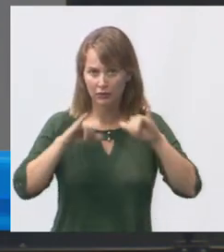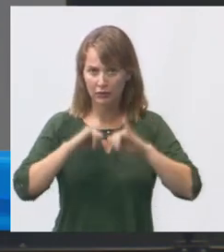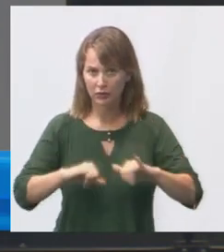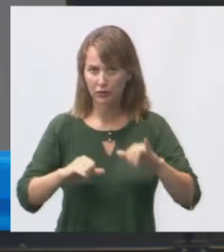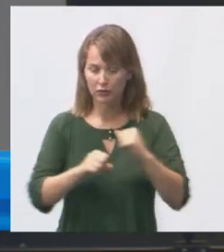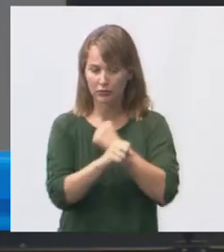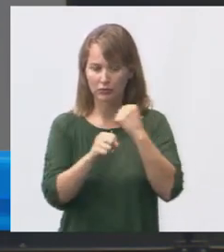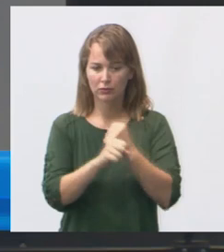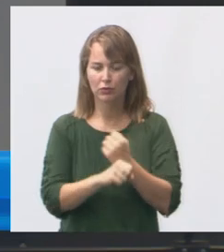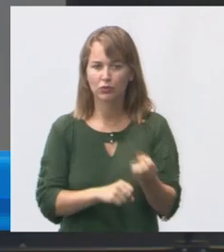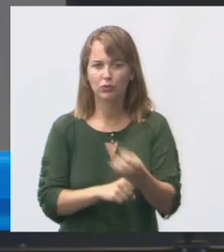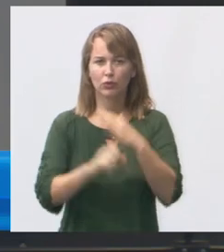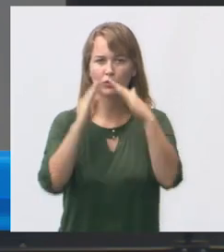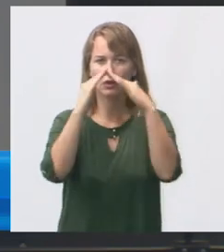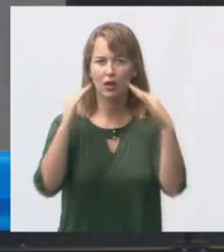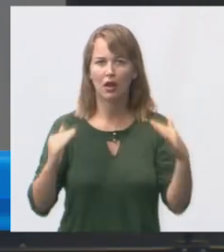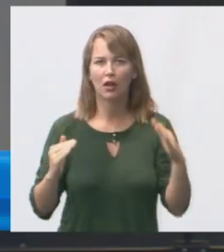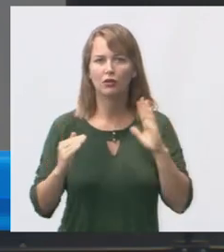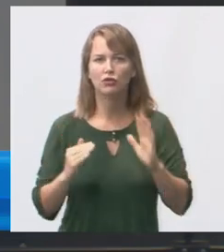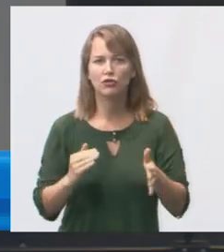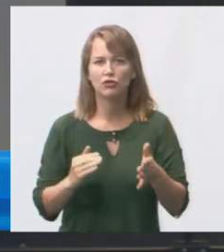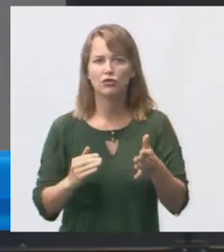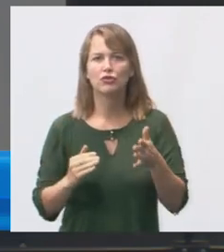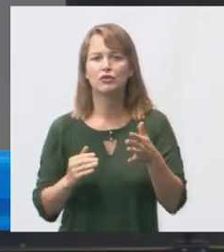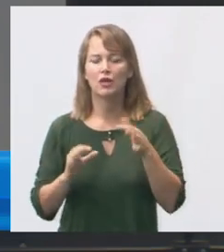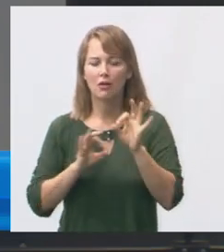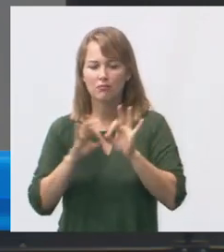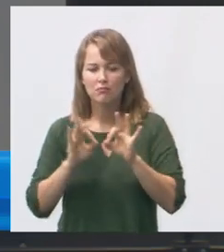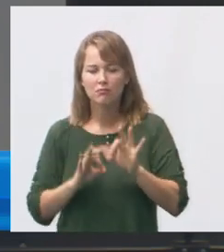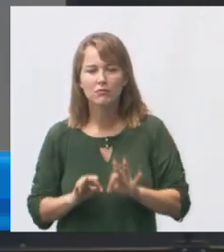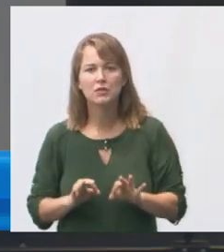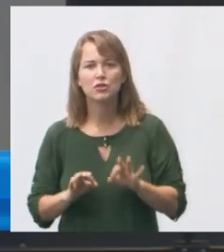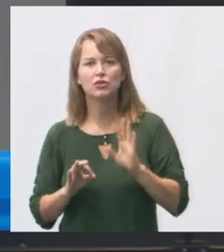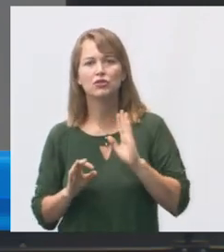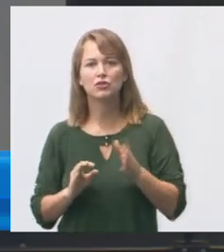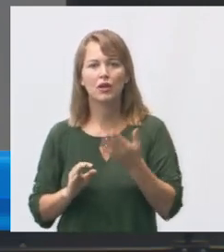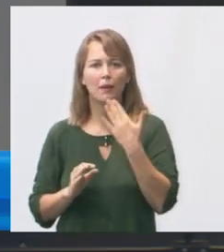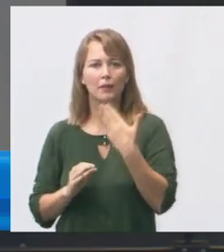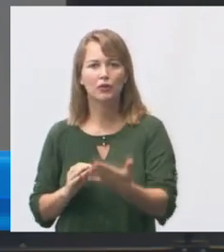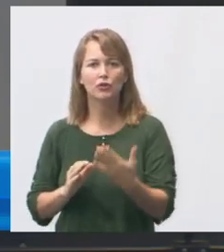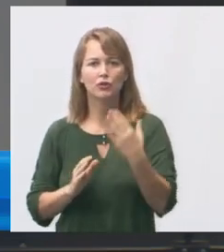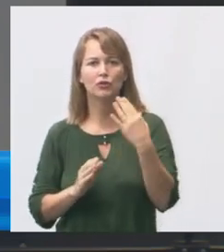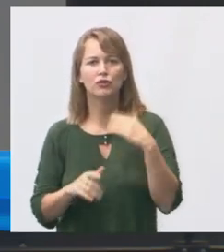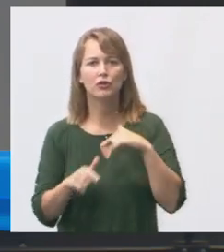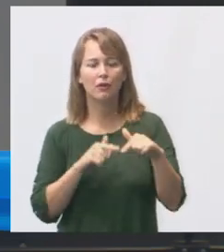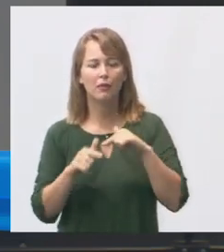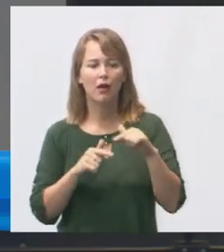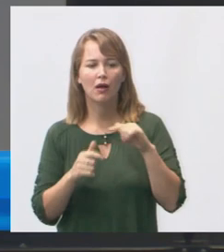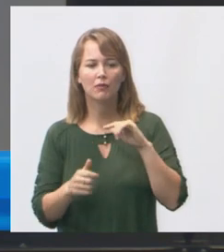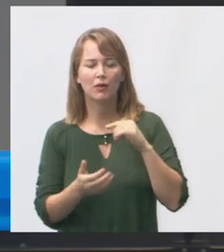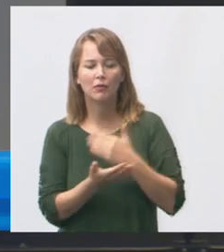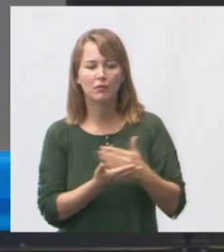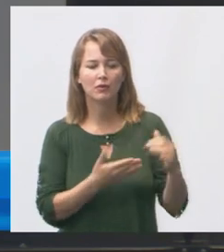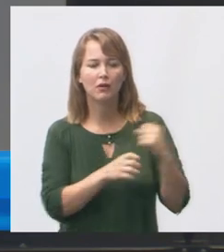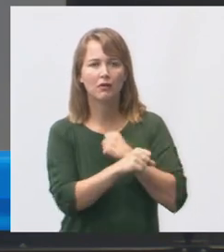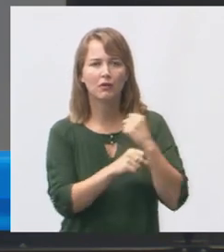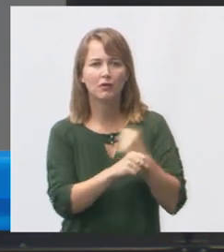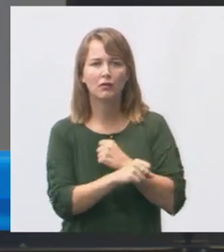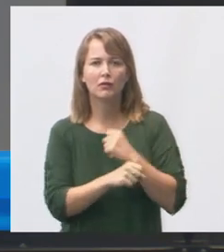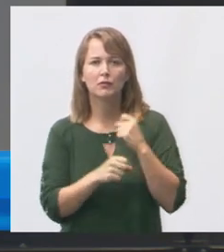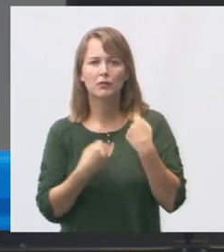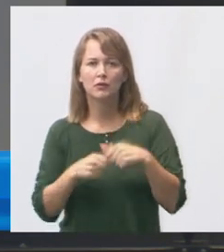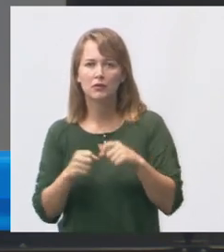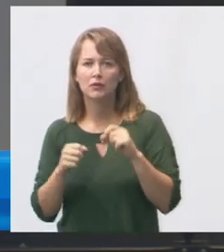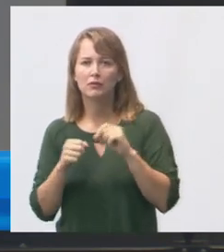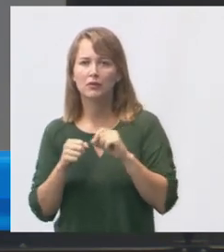do novo telhado já está prevista pela Secretaria de Saúde inclusive já foi dada ordem de serviço para início da obra então aqui nós temos que fazer um ofício